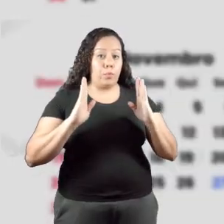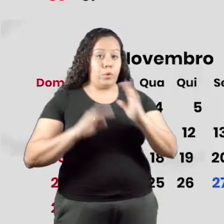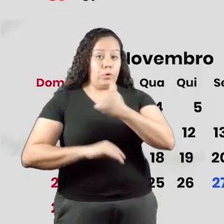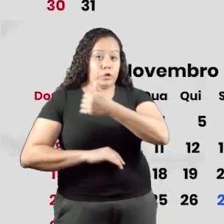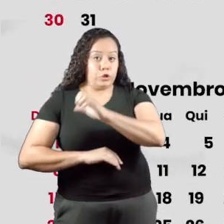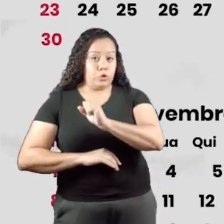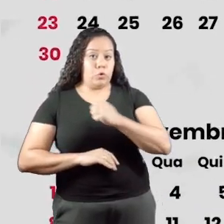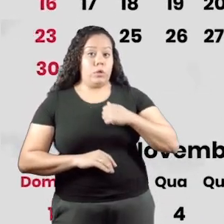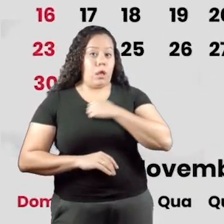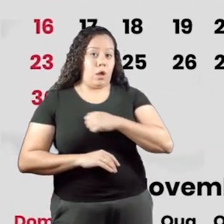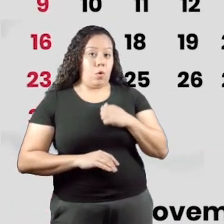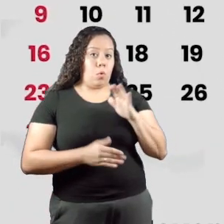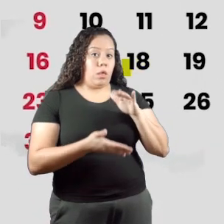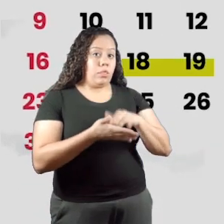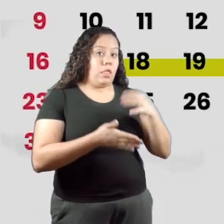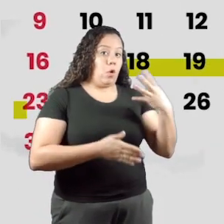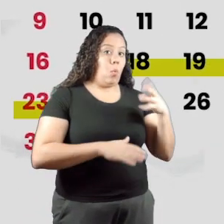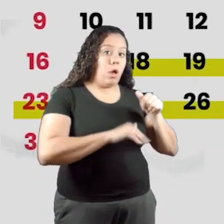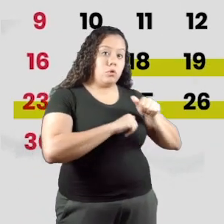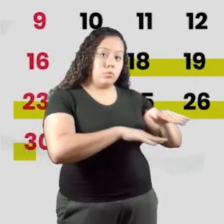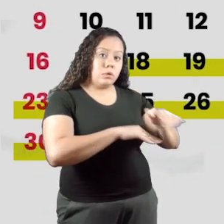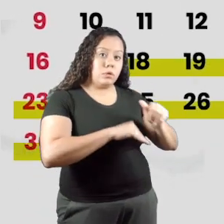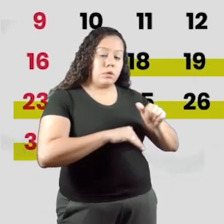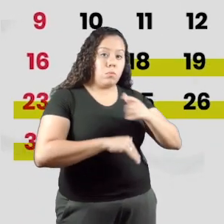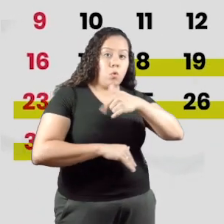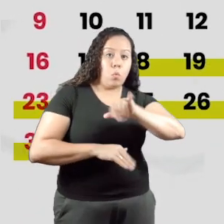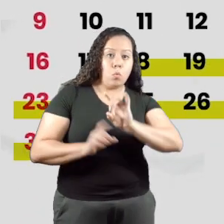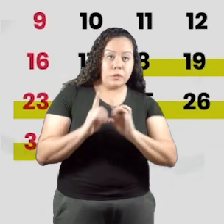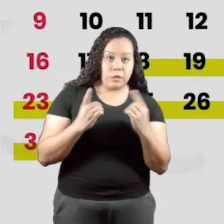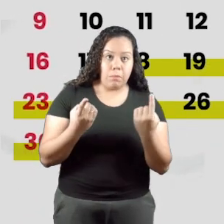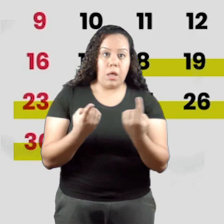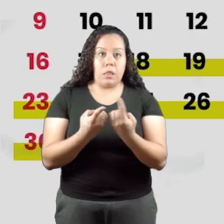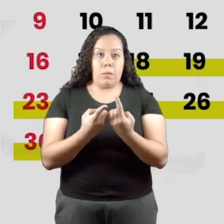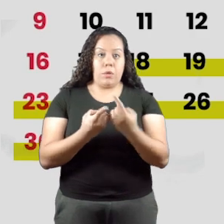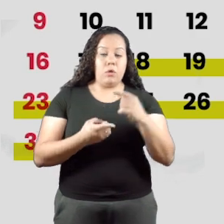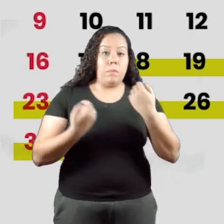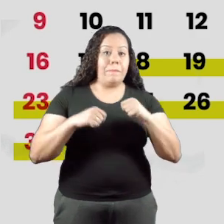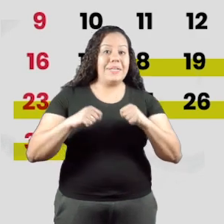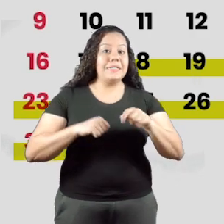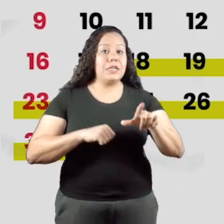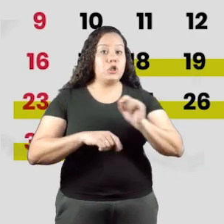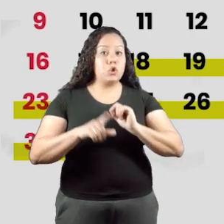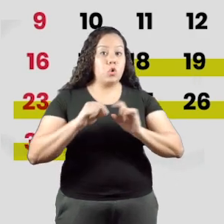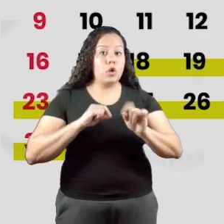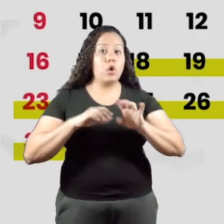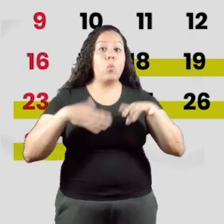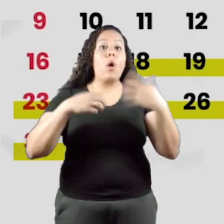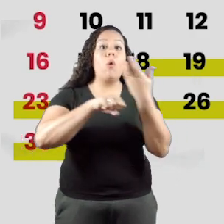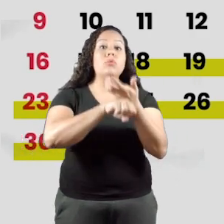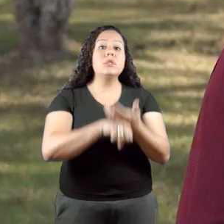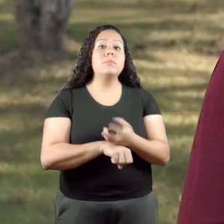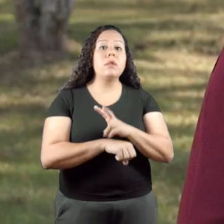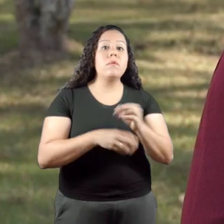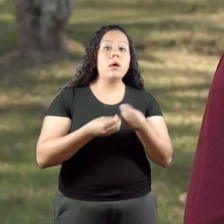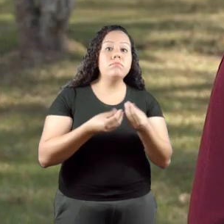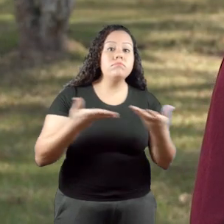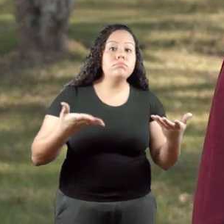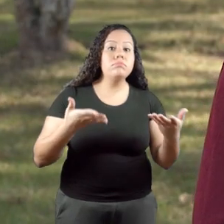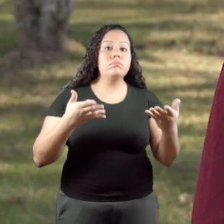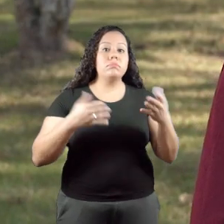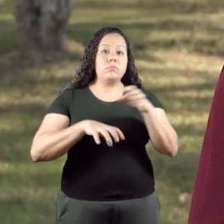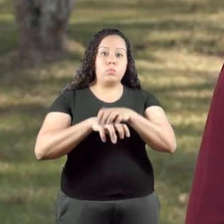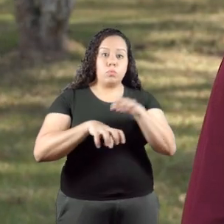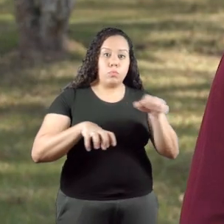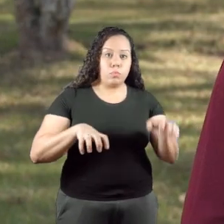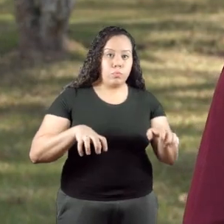No período de 18 de agosto a 4 de setembro, os departamentos deverão definir quais as disciplinas